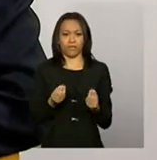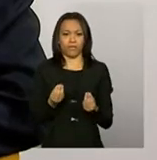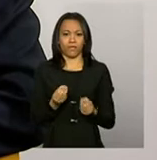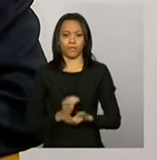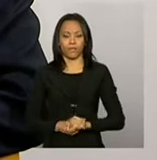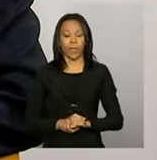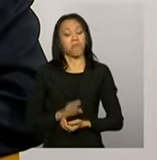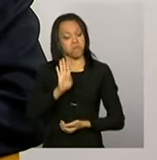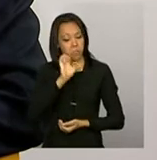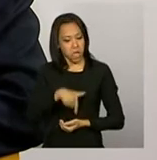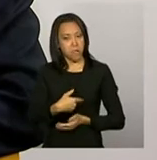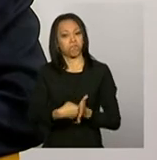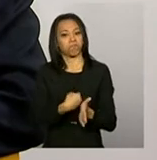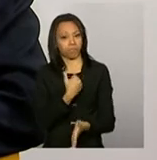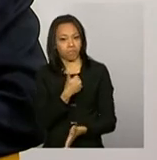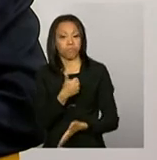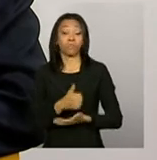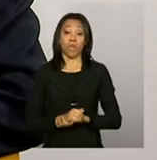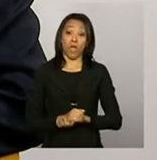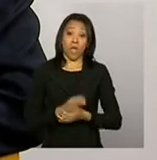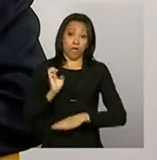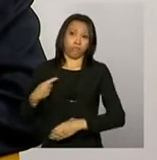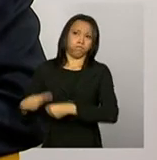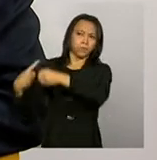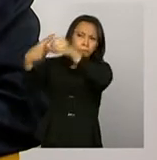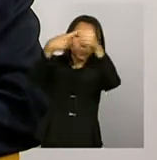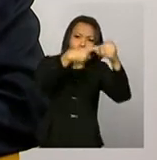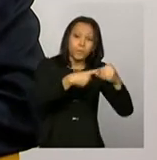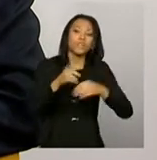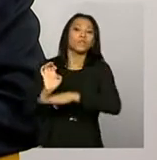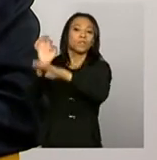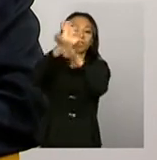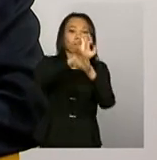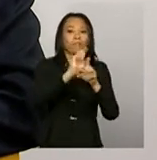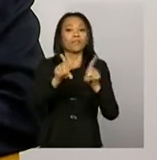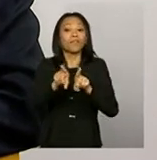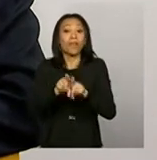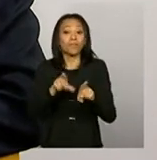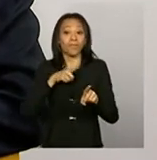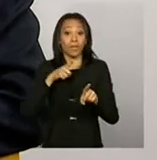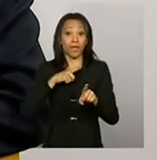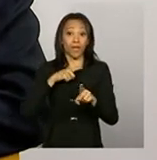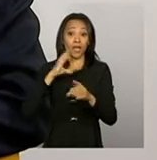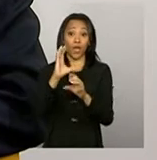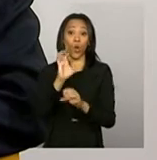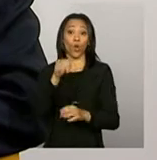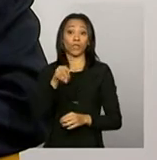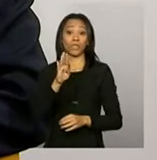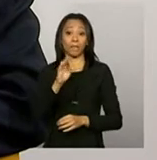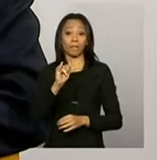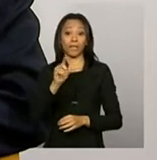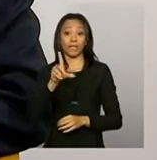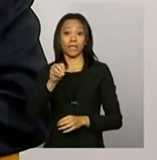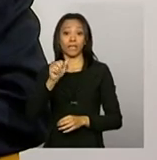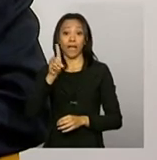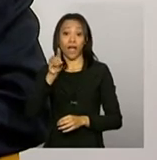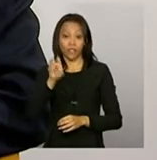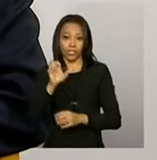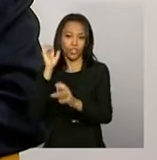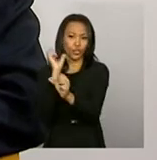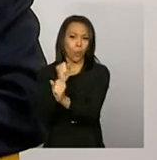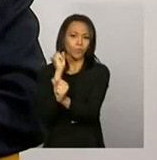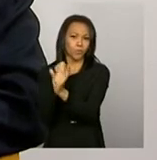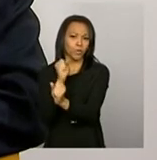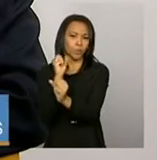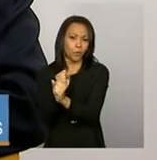Olha, no âmbito dos estados e municípios, nós temos lá a área de contabilidade. Essa área tem todo